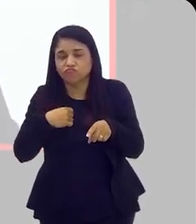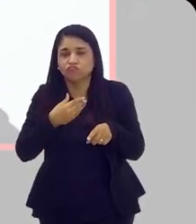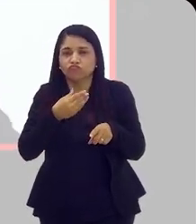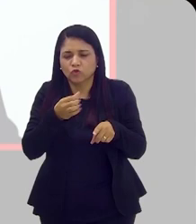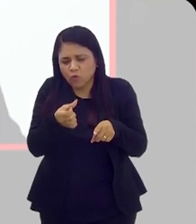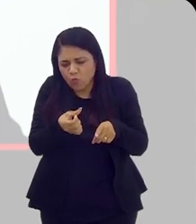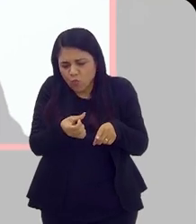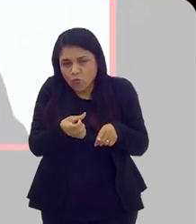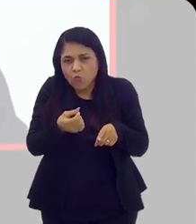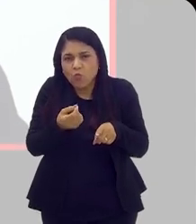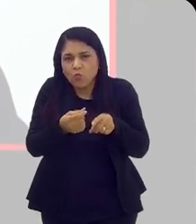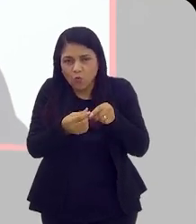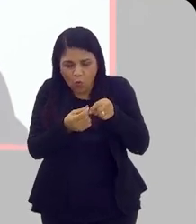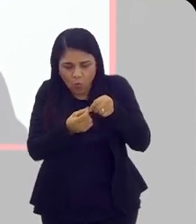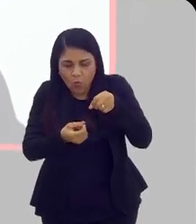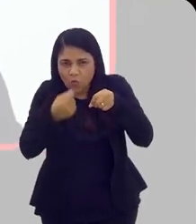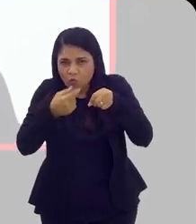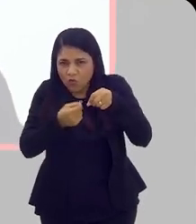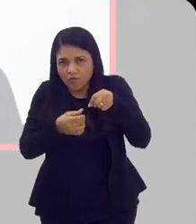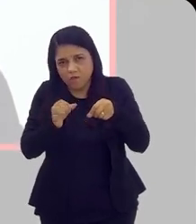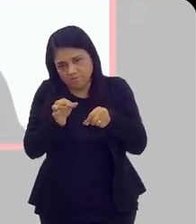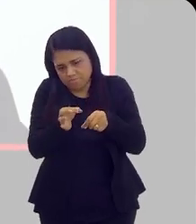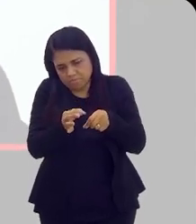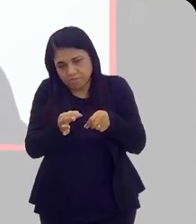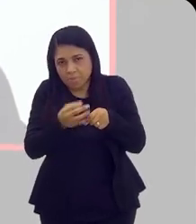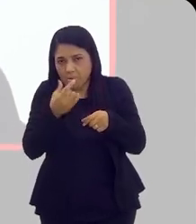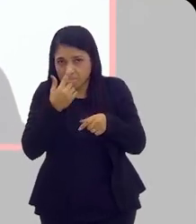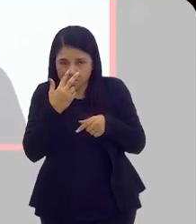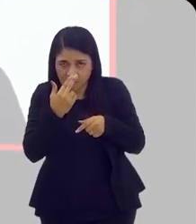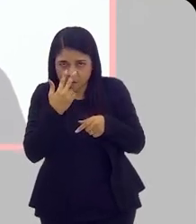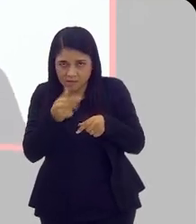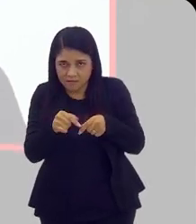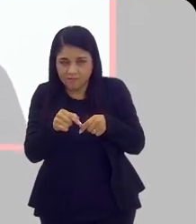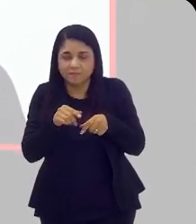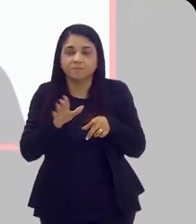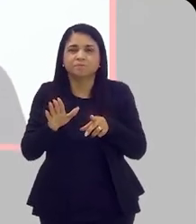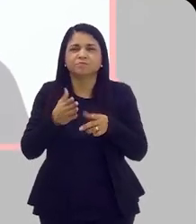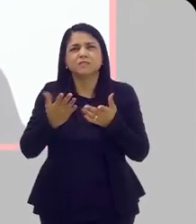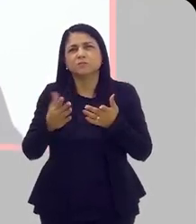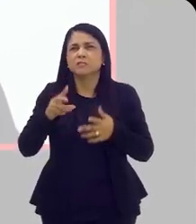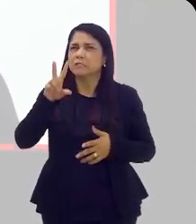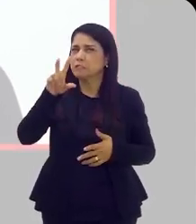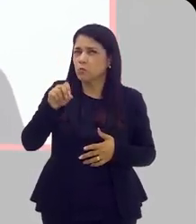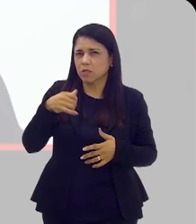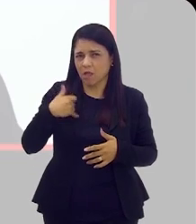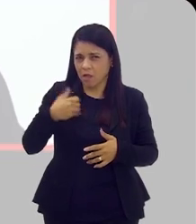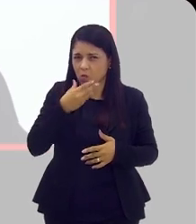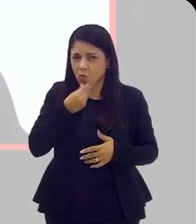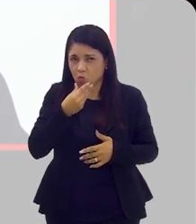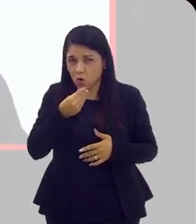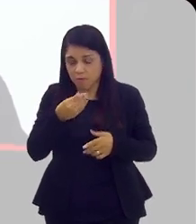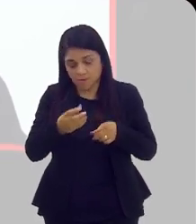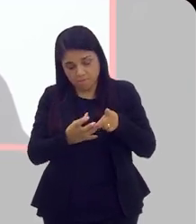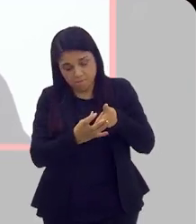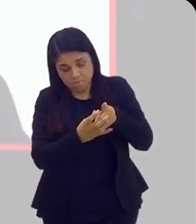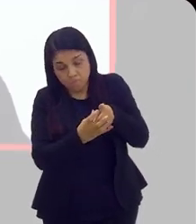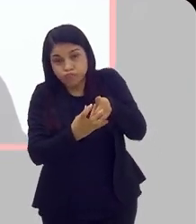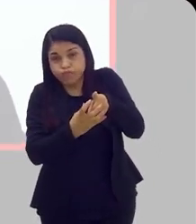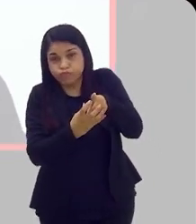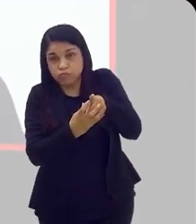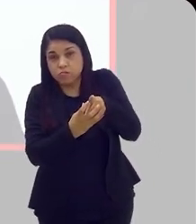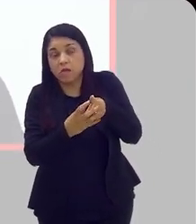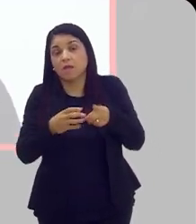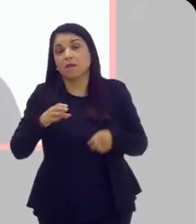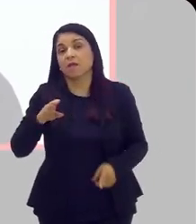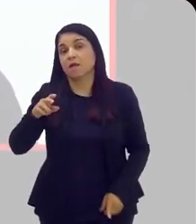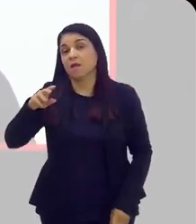adulto jovem. E aí, à medida do tempo, como eu falei, na grande maioria dos homens, a partir dos seus 50 anos mais ou menos, a próstata começa a